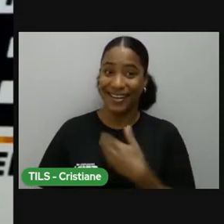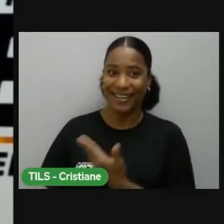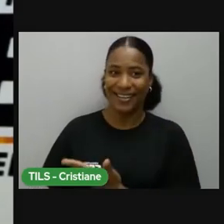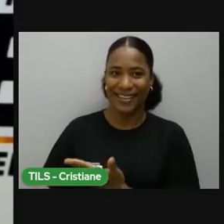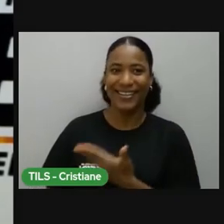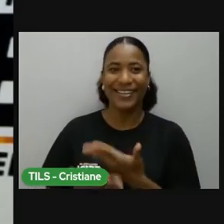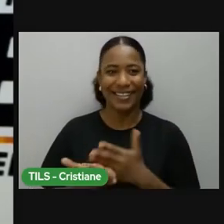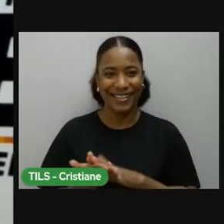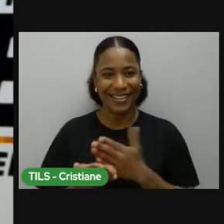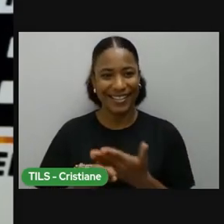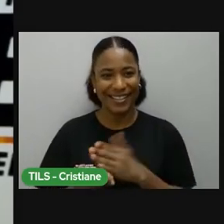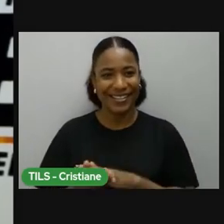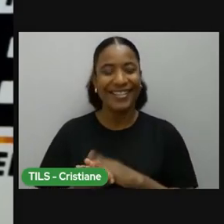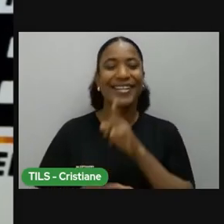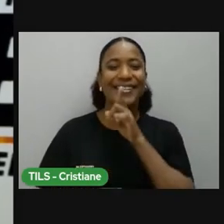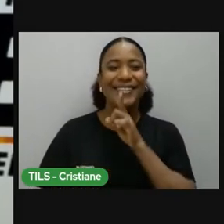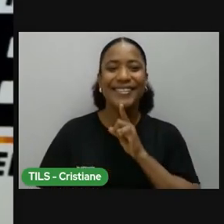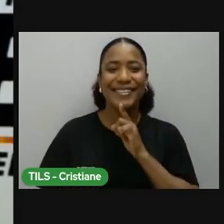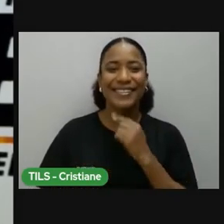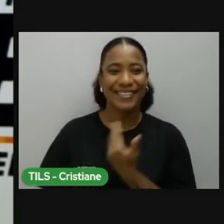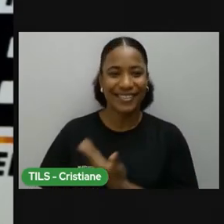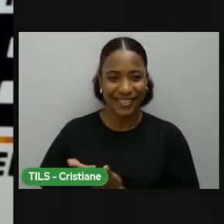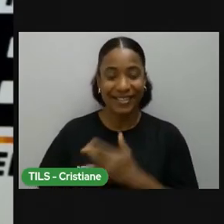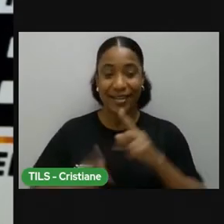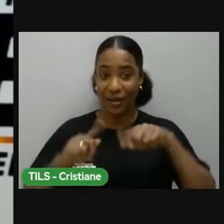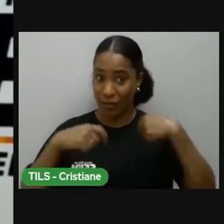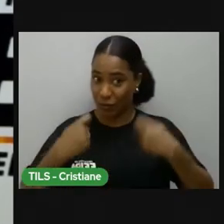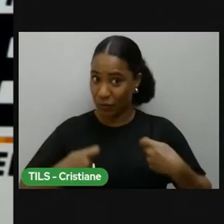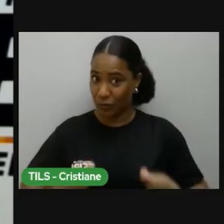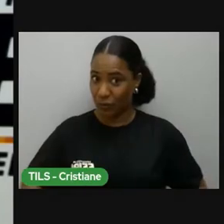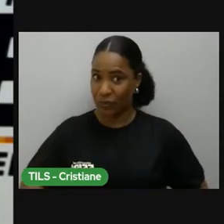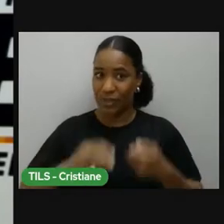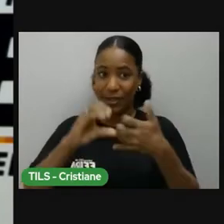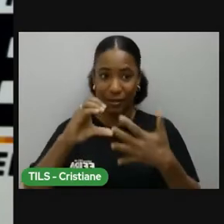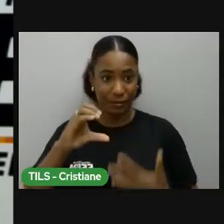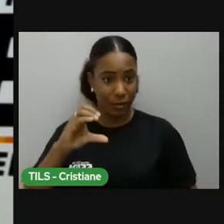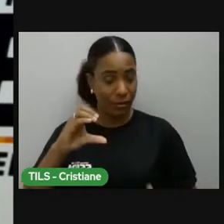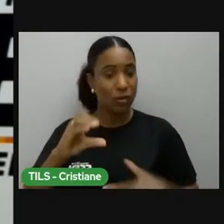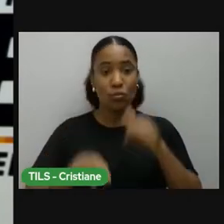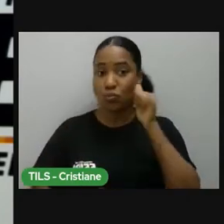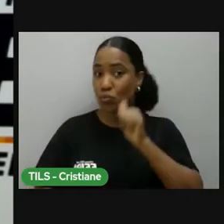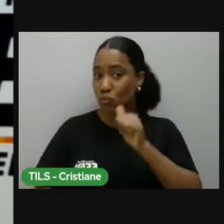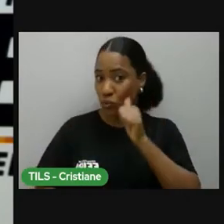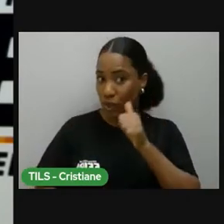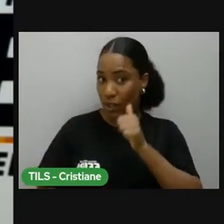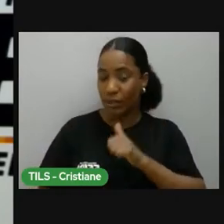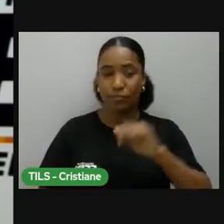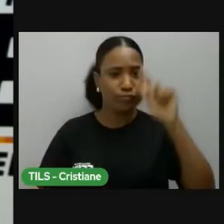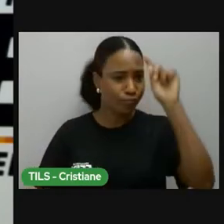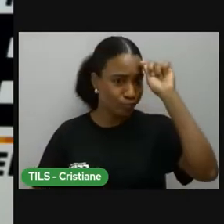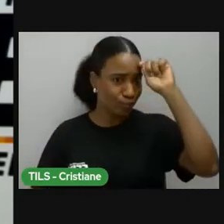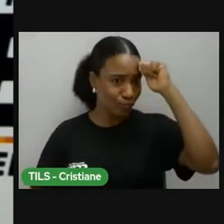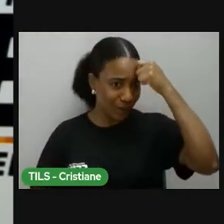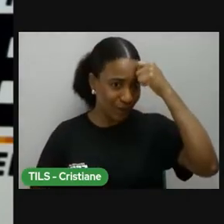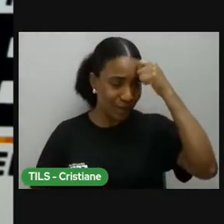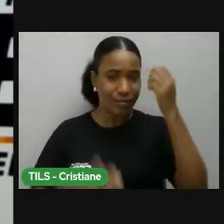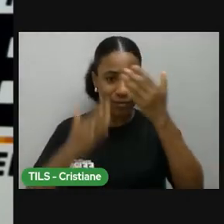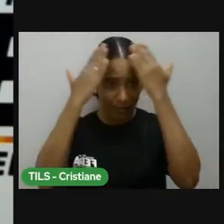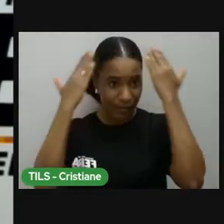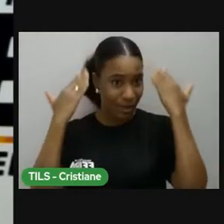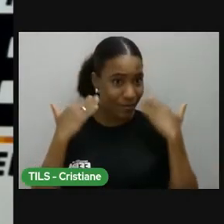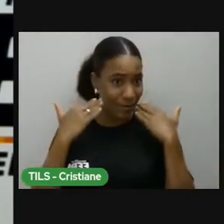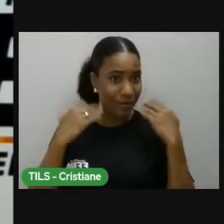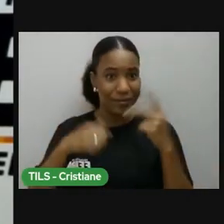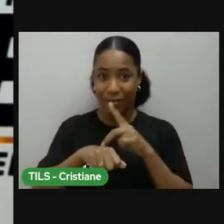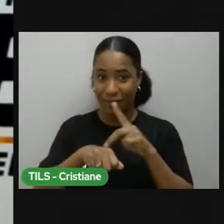Como vocês sabem, eu vou me autodescrever, eu sou uma mulher negra, eu tenho cabelos negros na altura do